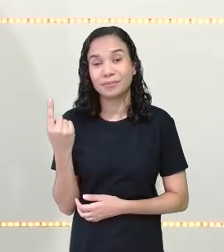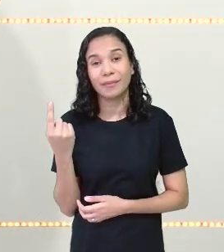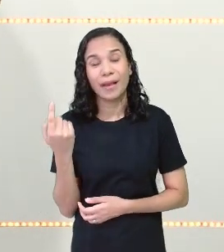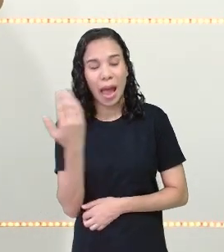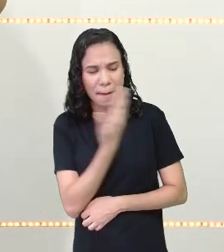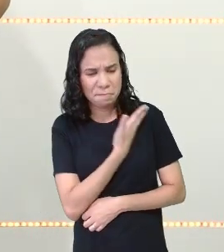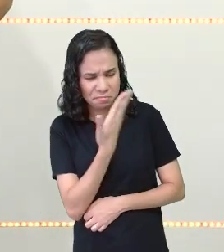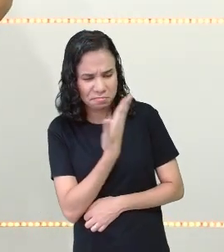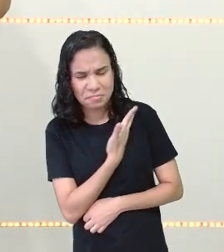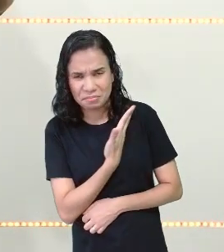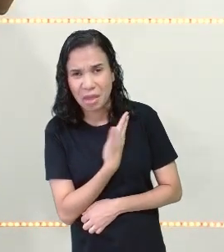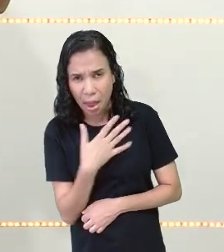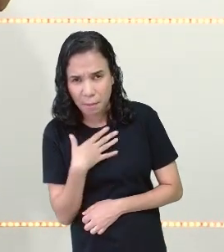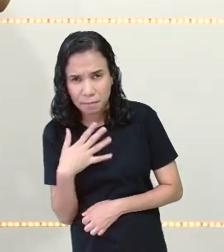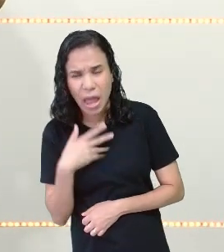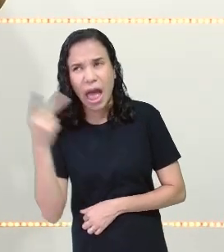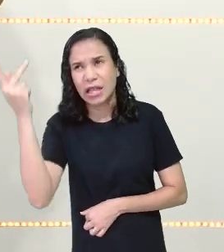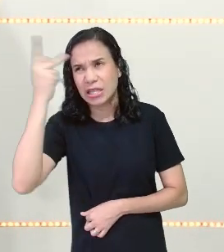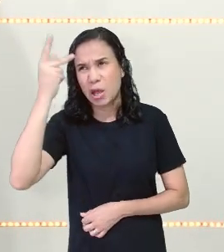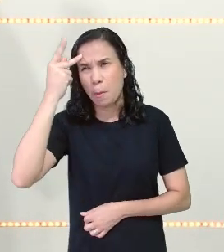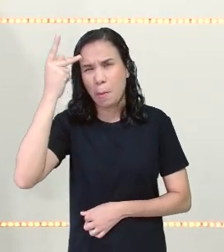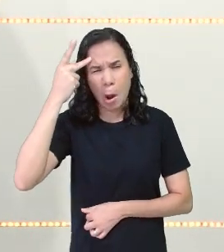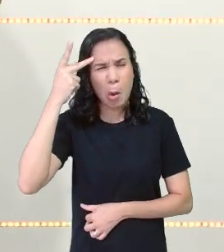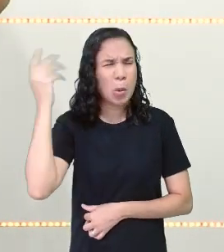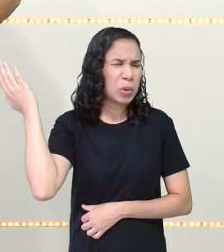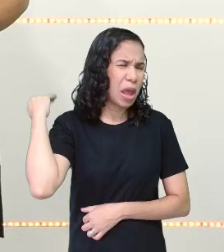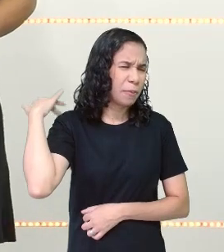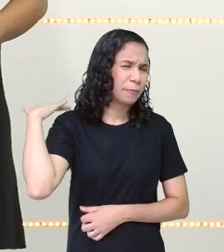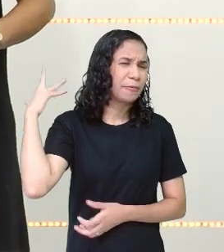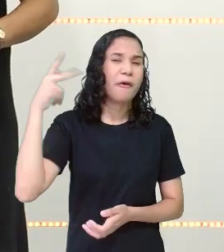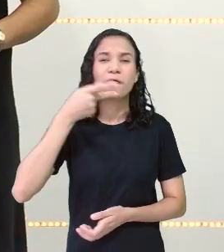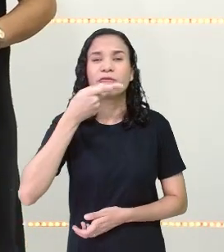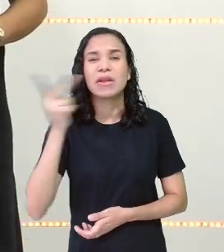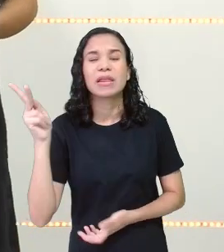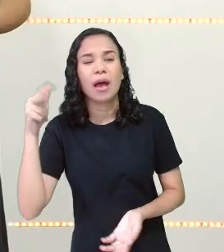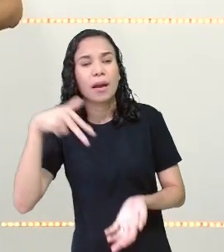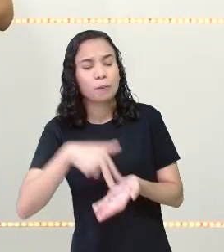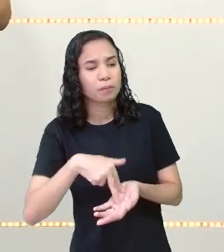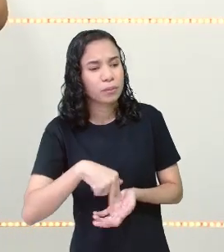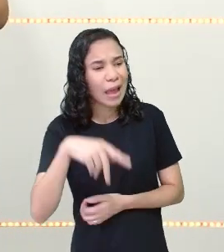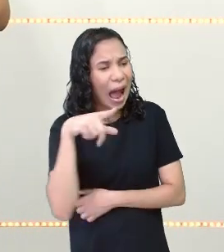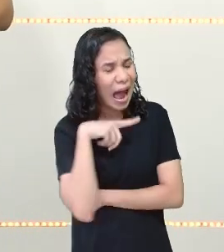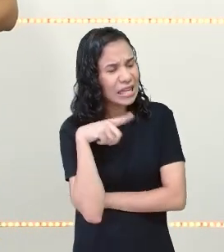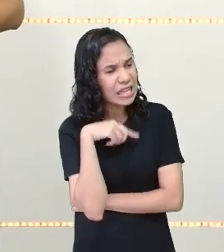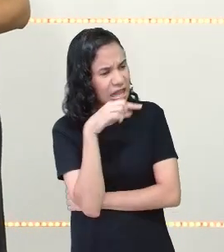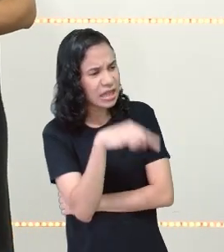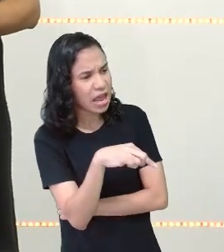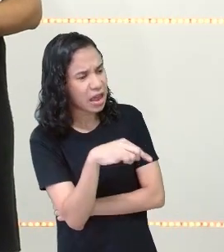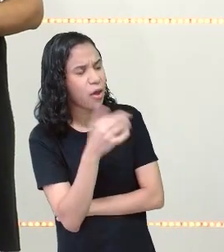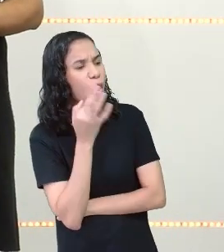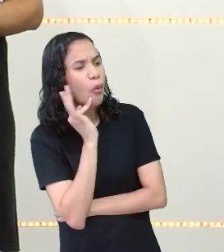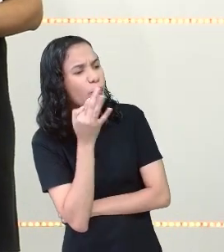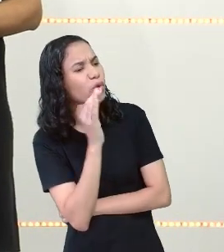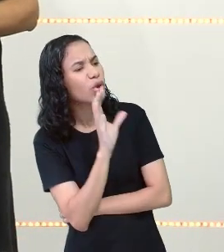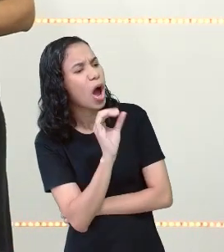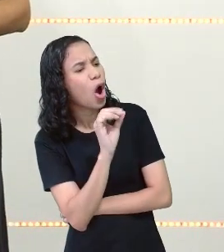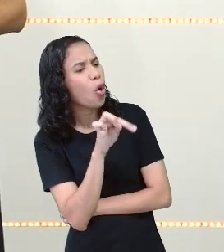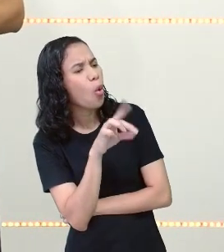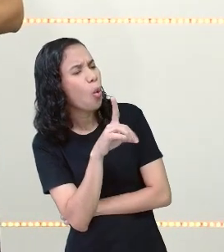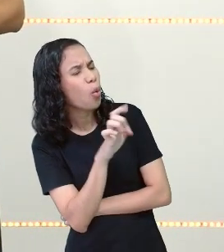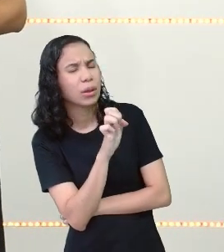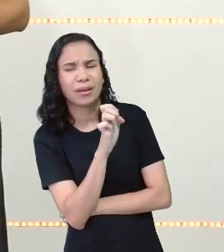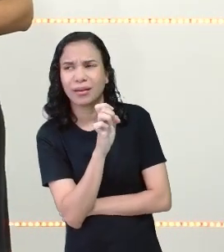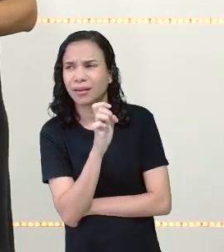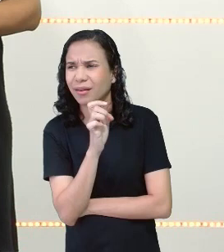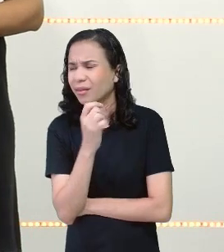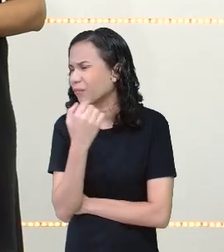Uma amiga minha, que veio de São Paulo há muito tempo. Ela disse assim, ai, que é isso? Será que aqui tem fruta do Conde? Aí eu fiquei pensando, eu